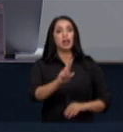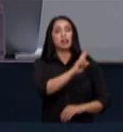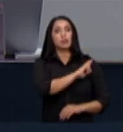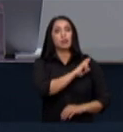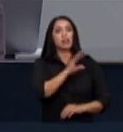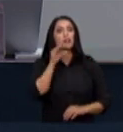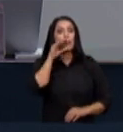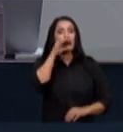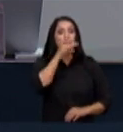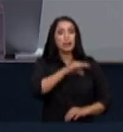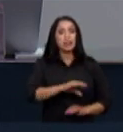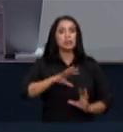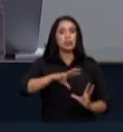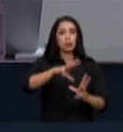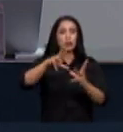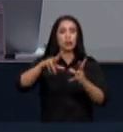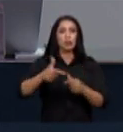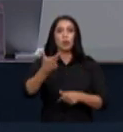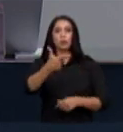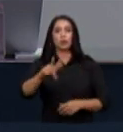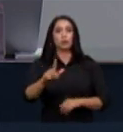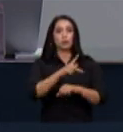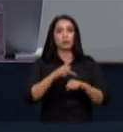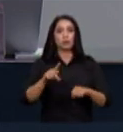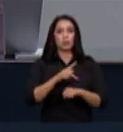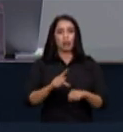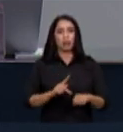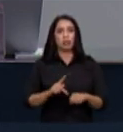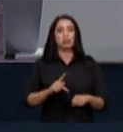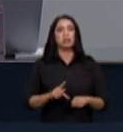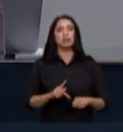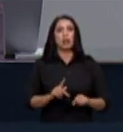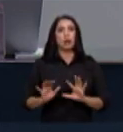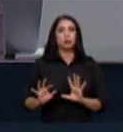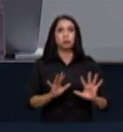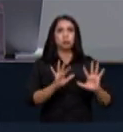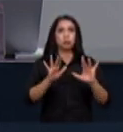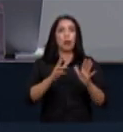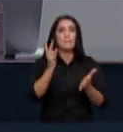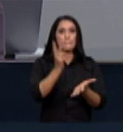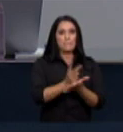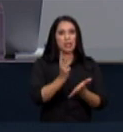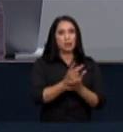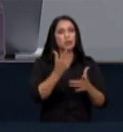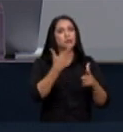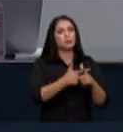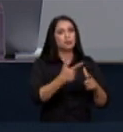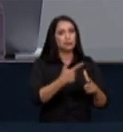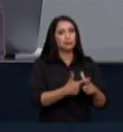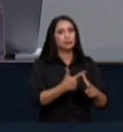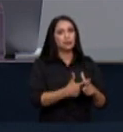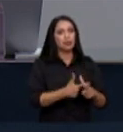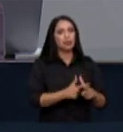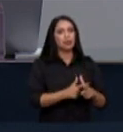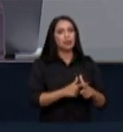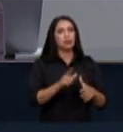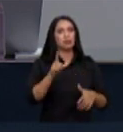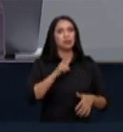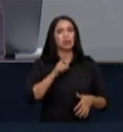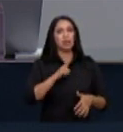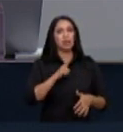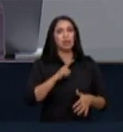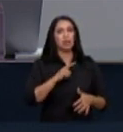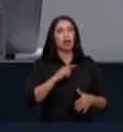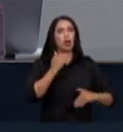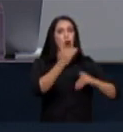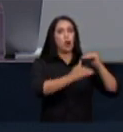países em que tais emissões ainda que problemáticas estejam estão associadas ao